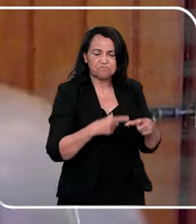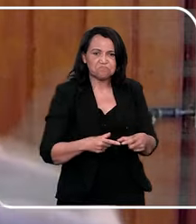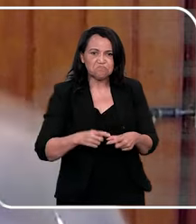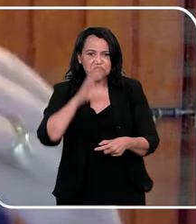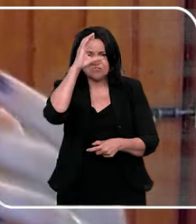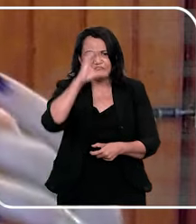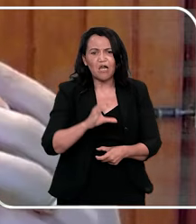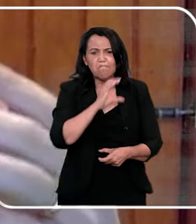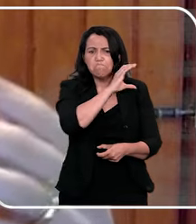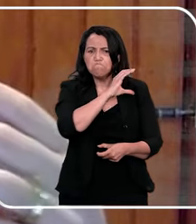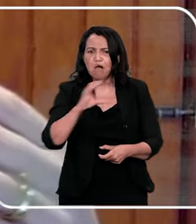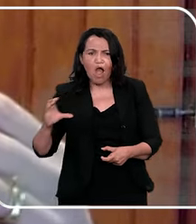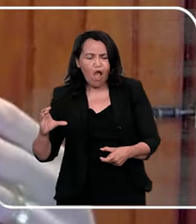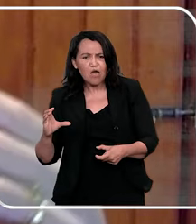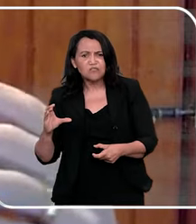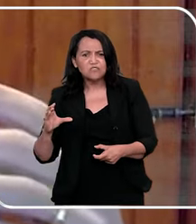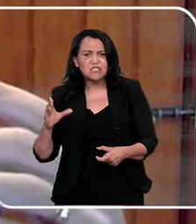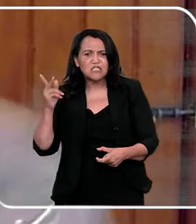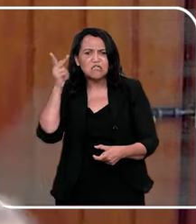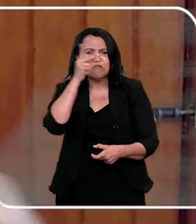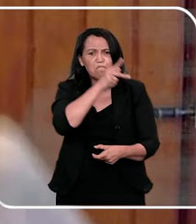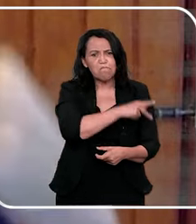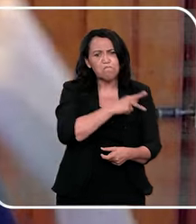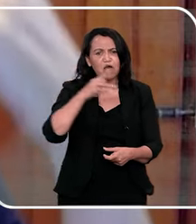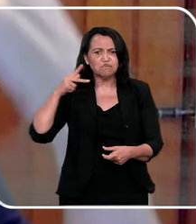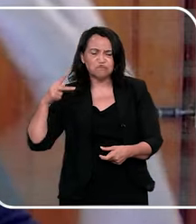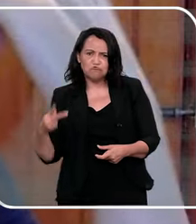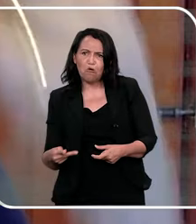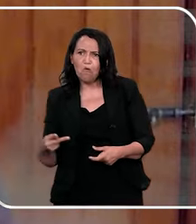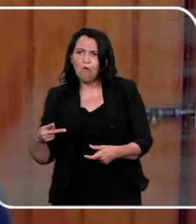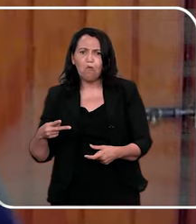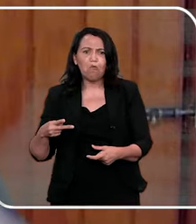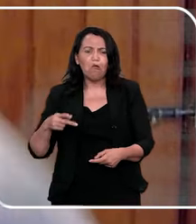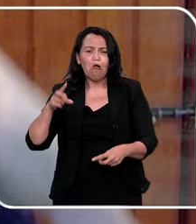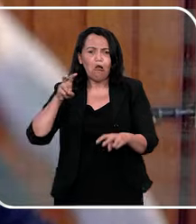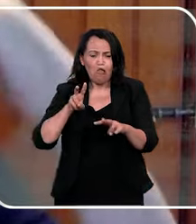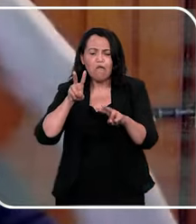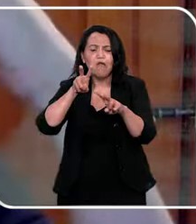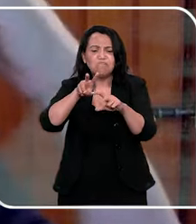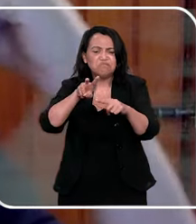em qualquer lugar, padre, pastor,